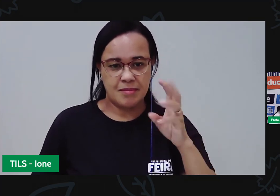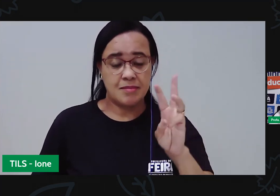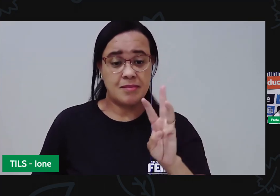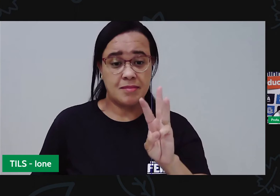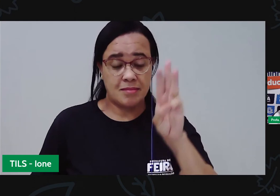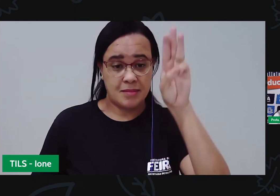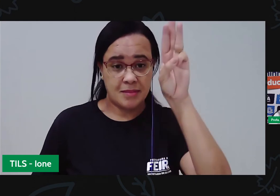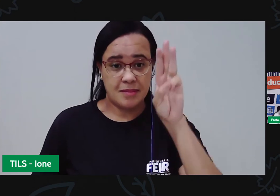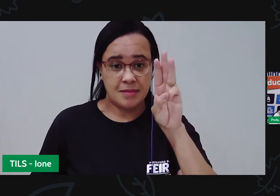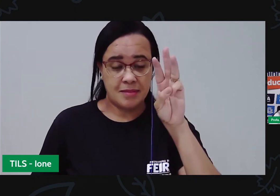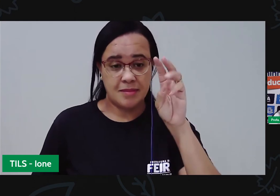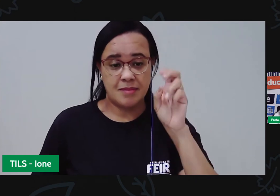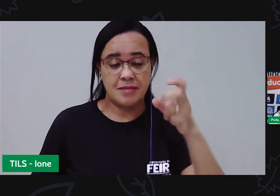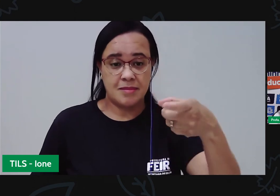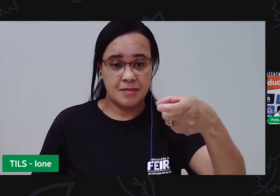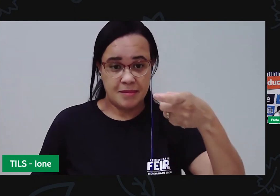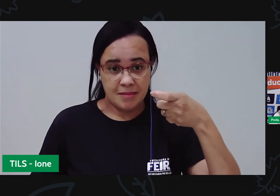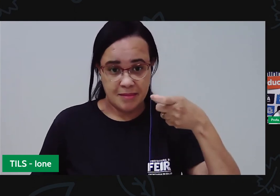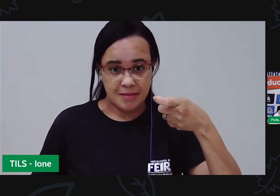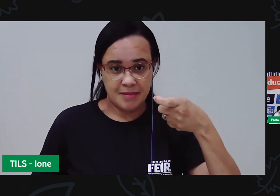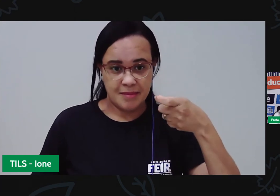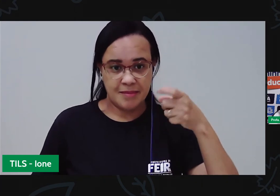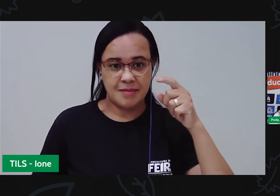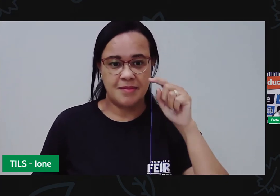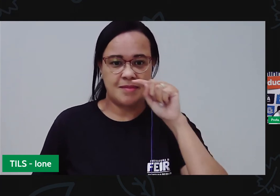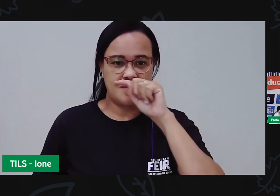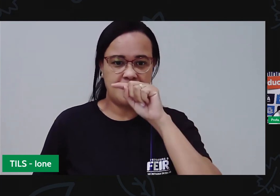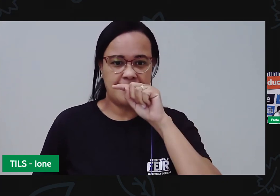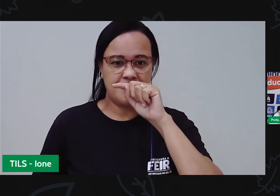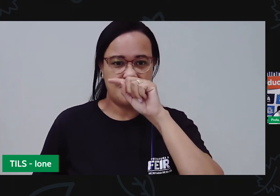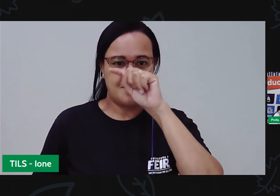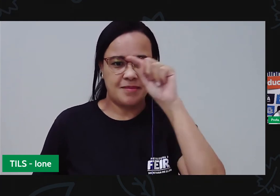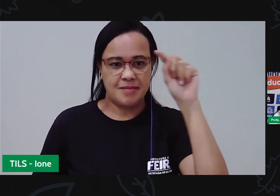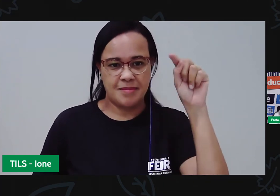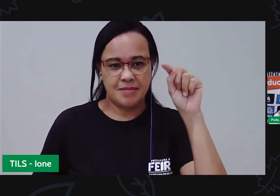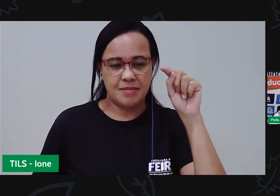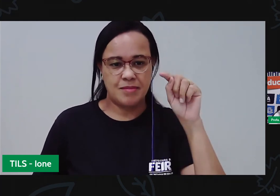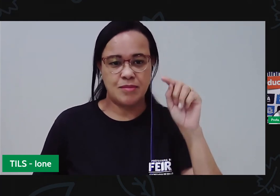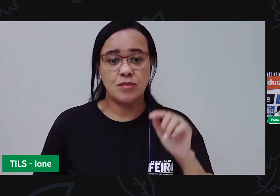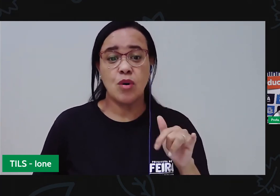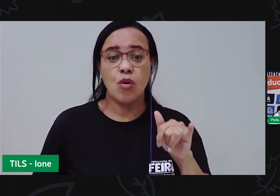X Y